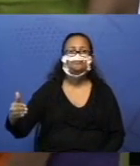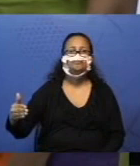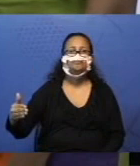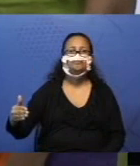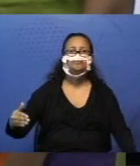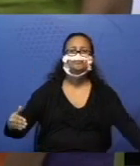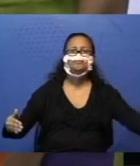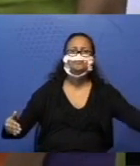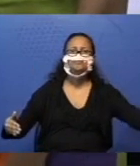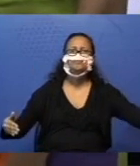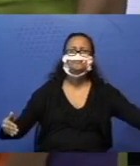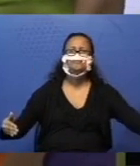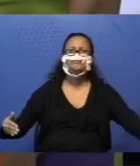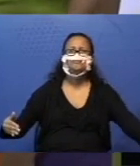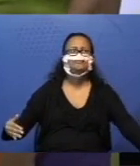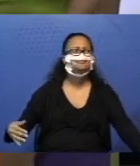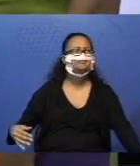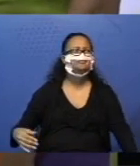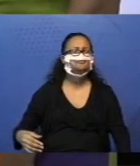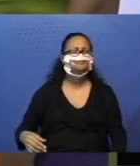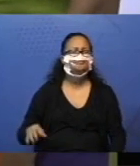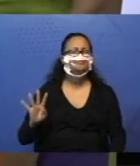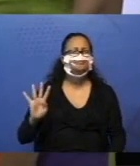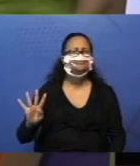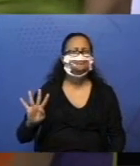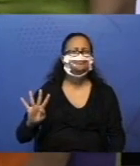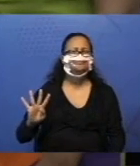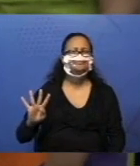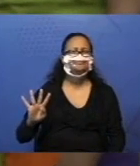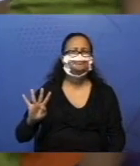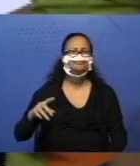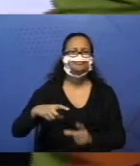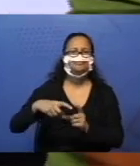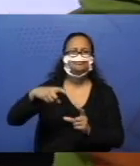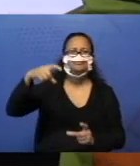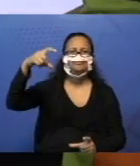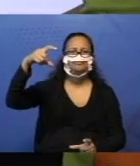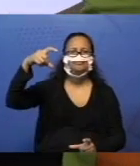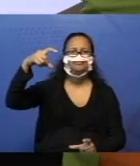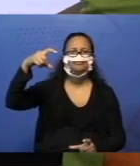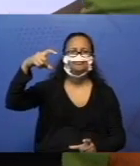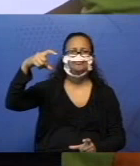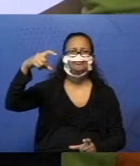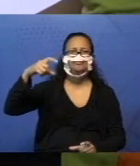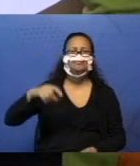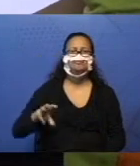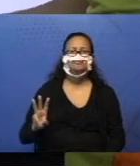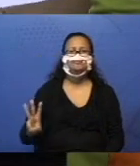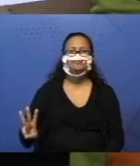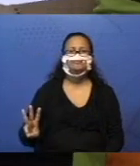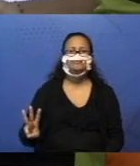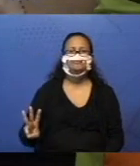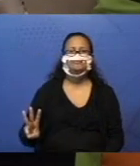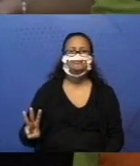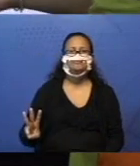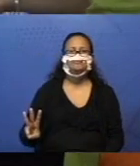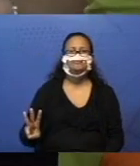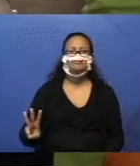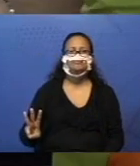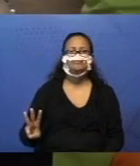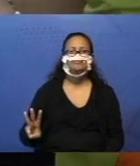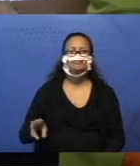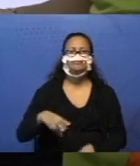na barrinha de valor 4. Qual é a próxima? 3. É a barrinha